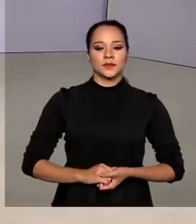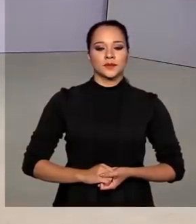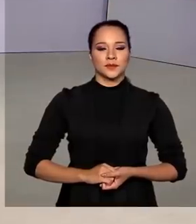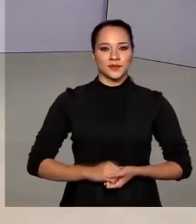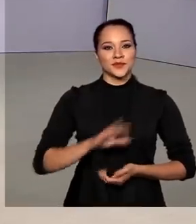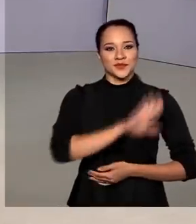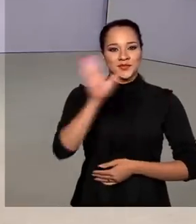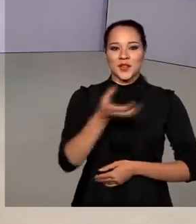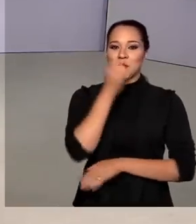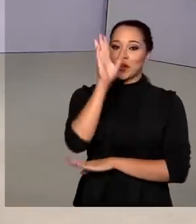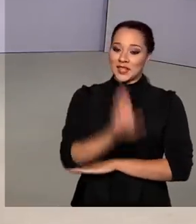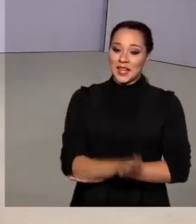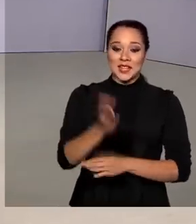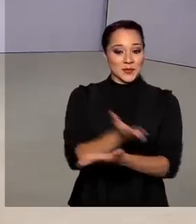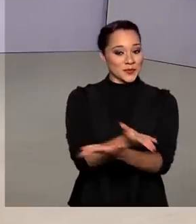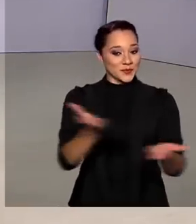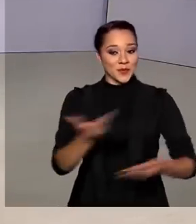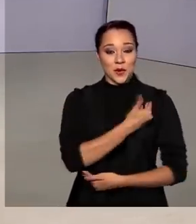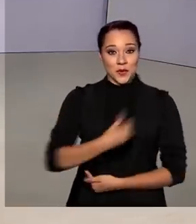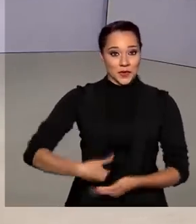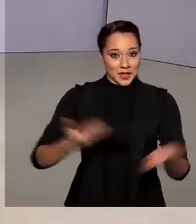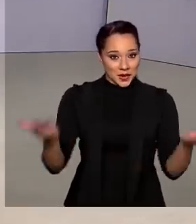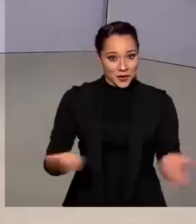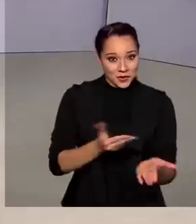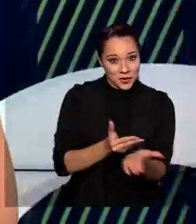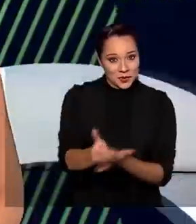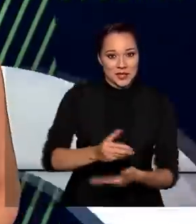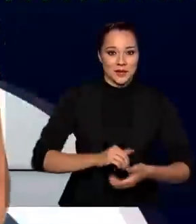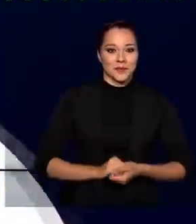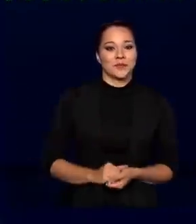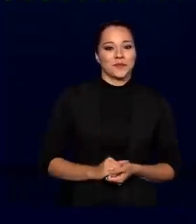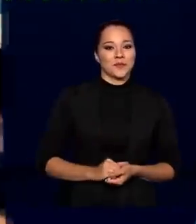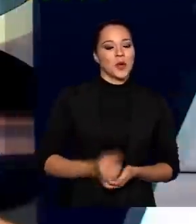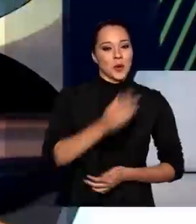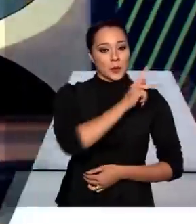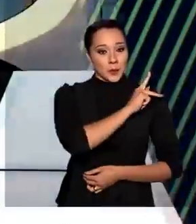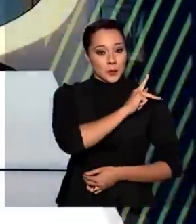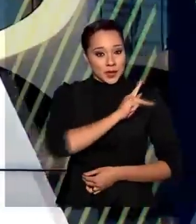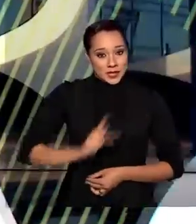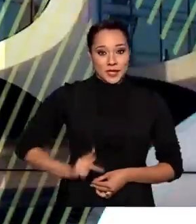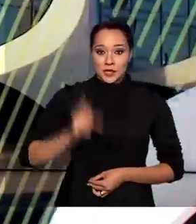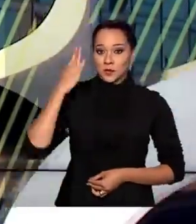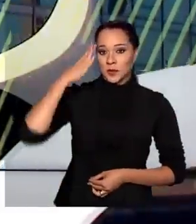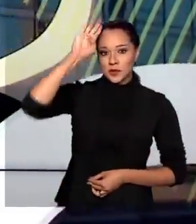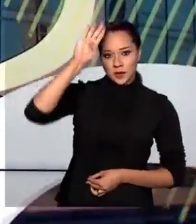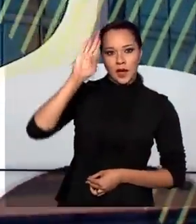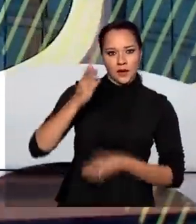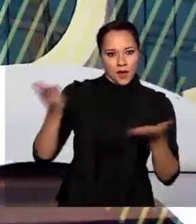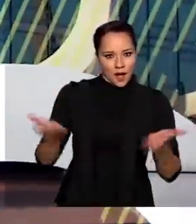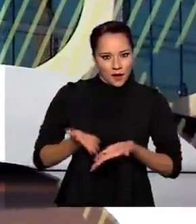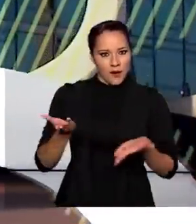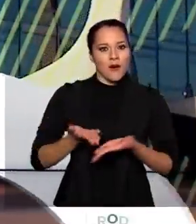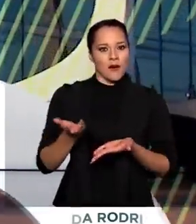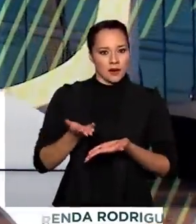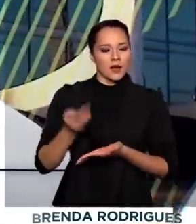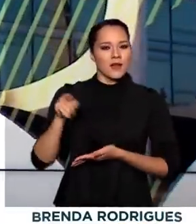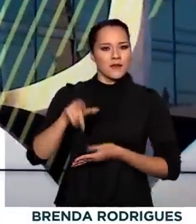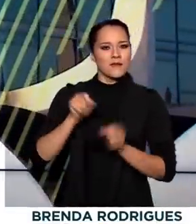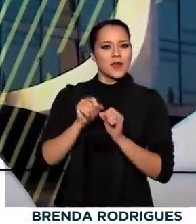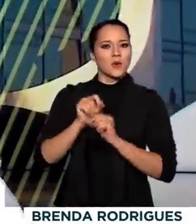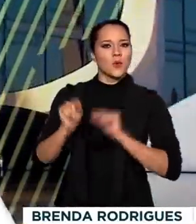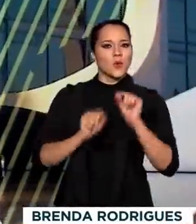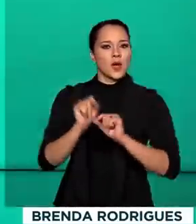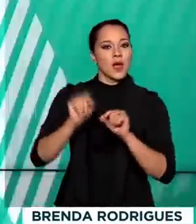Olá, boa tarde pra você. O governo agora está no ar. O presidente Jair Bolsonaro fez agora há pouco uma